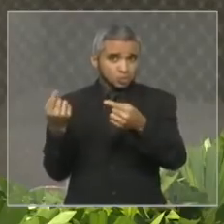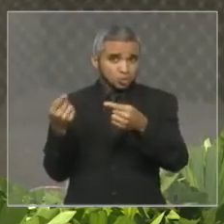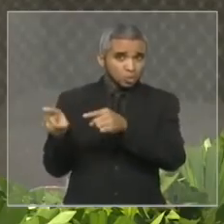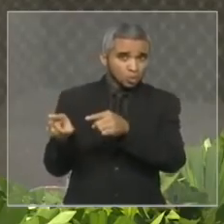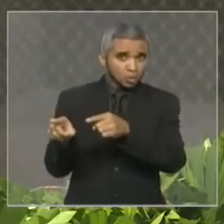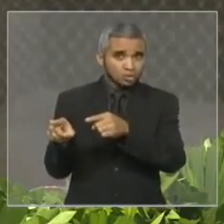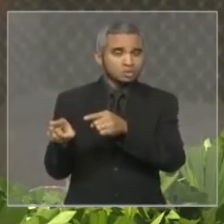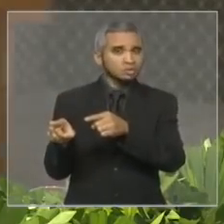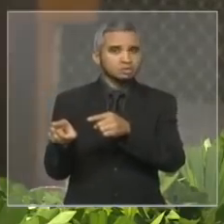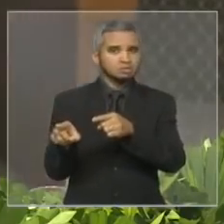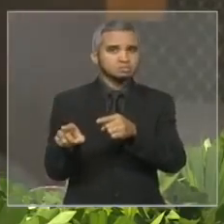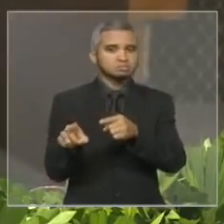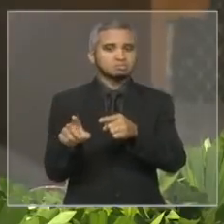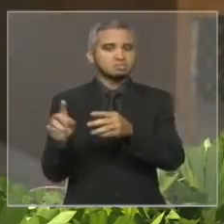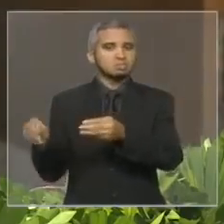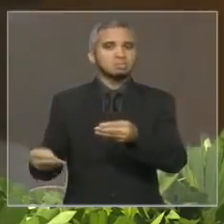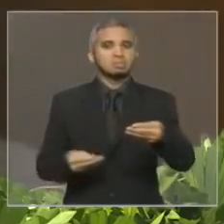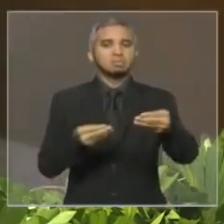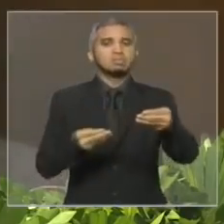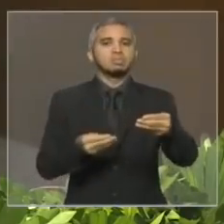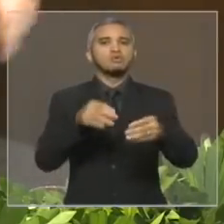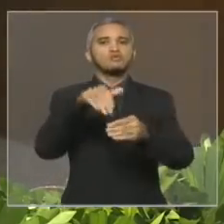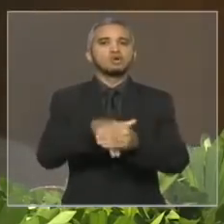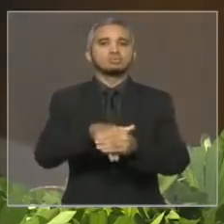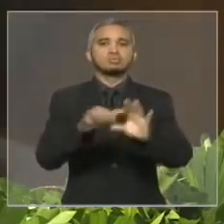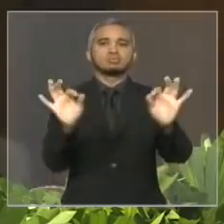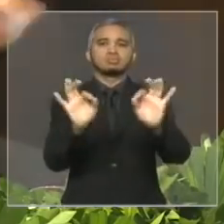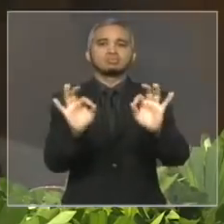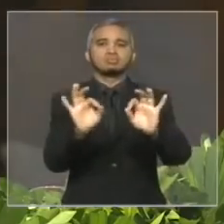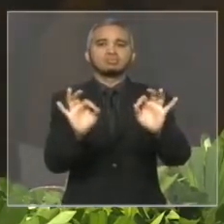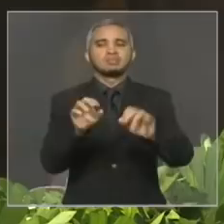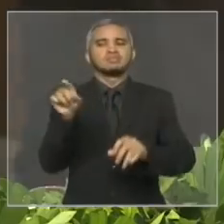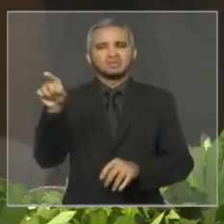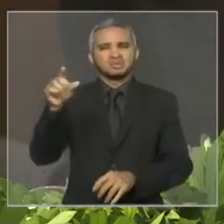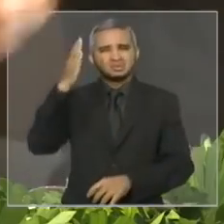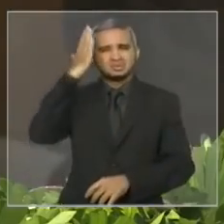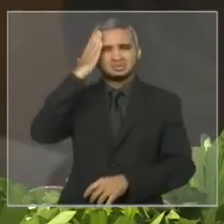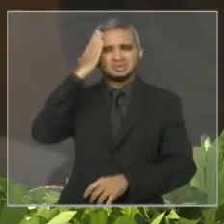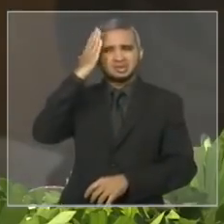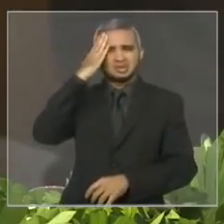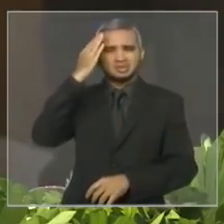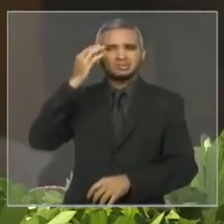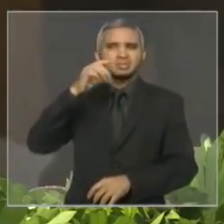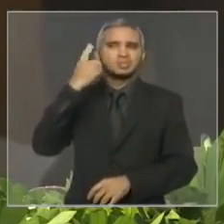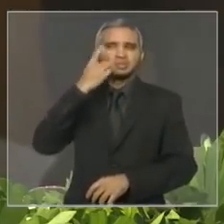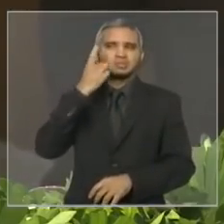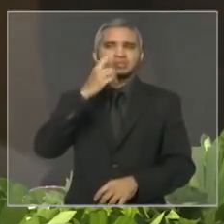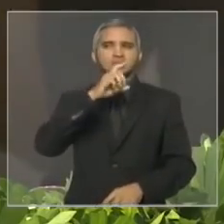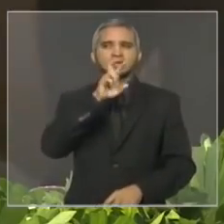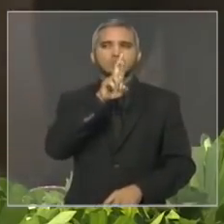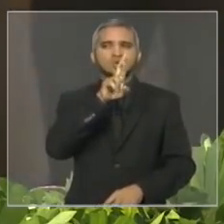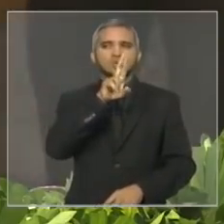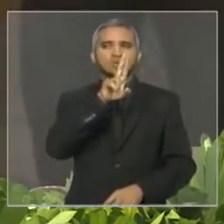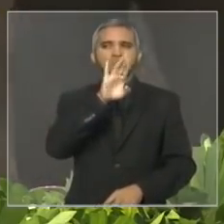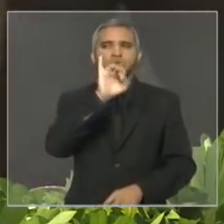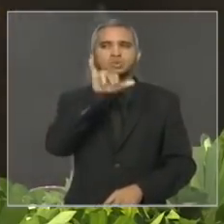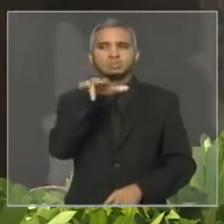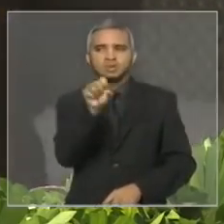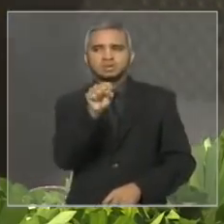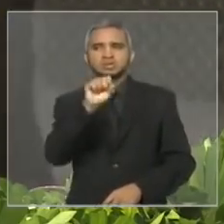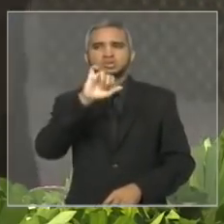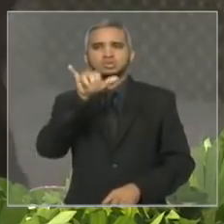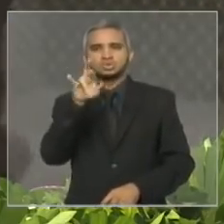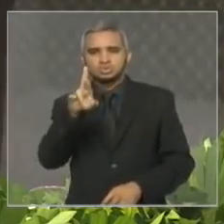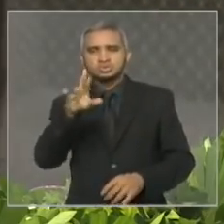sequer votados neste parlamento vossa excelência sabe disso deputado Rubem Júnior sabe disso deputado Marcelo Tavares sabe